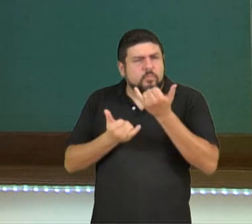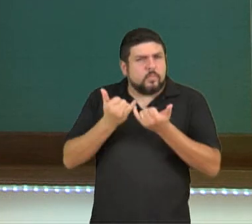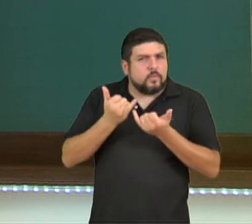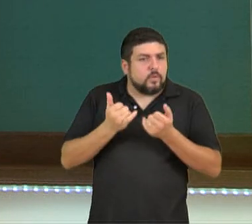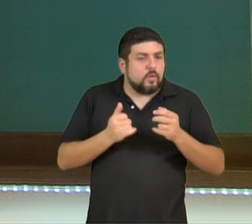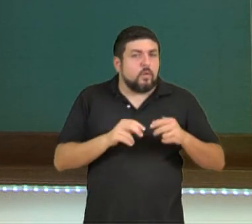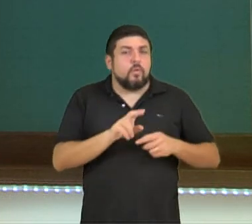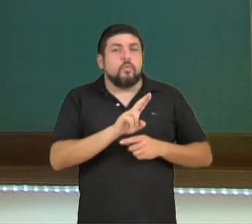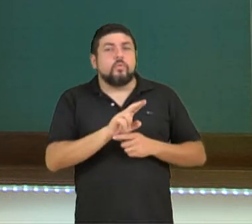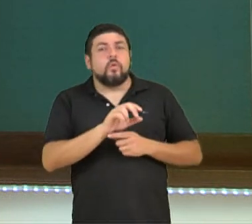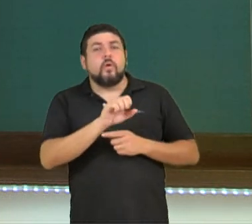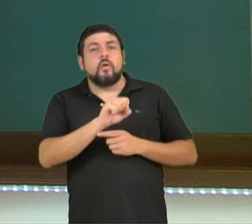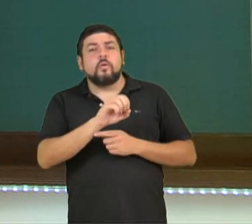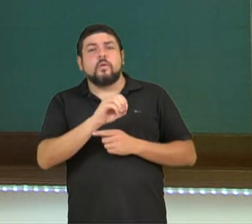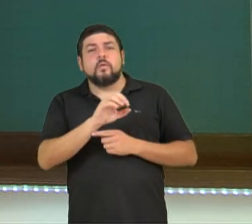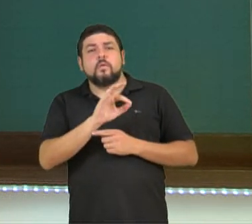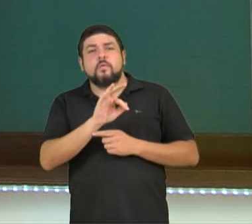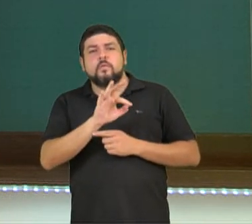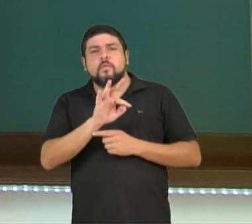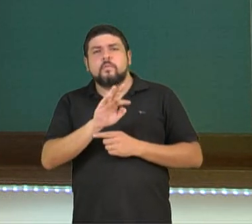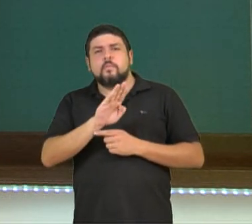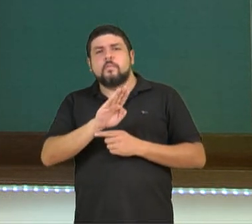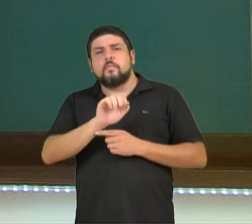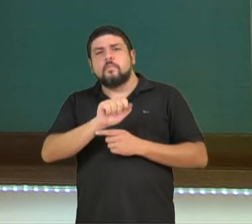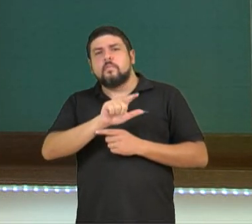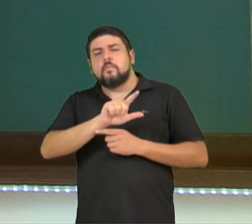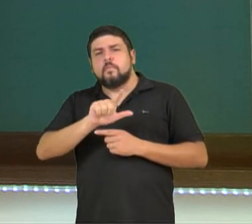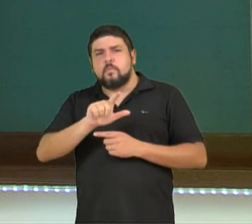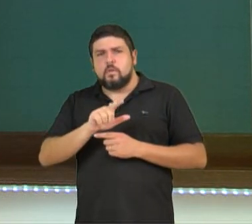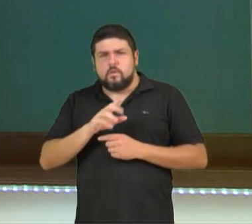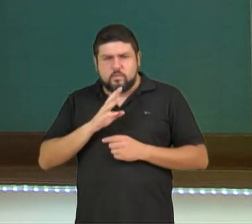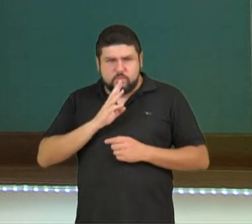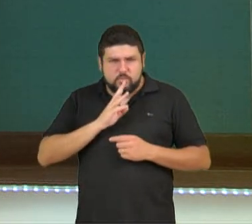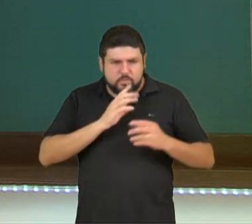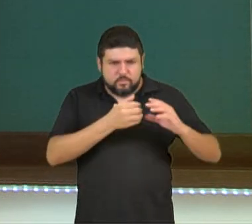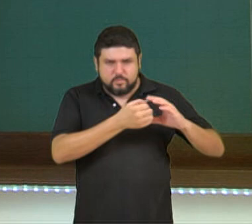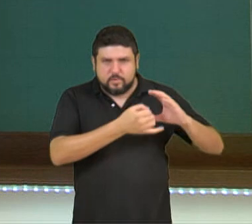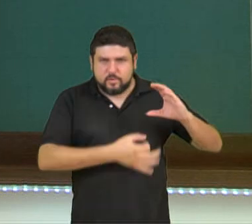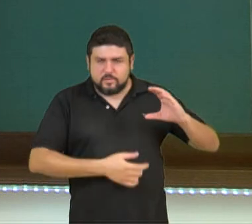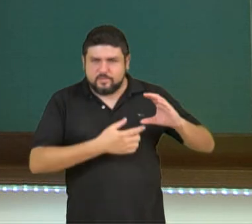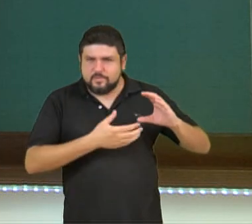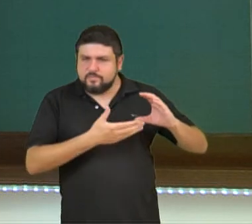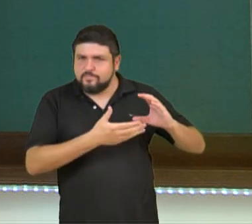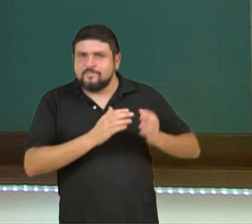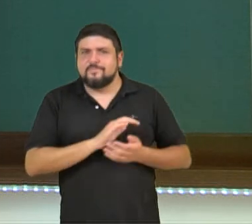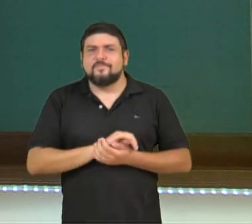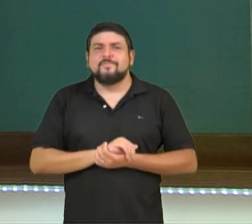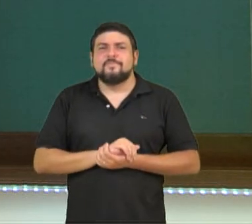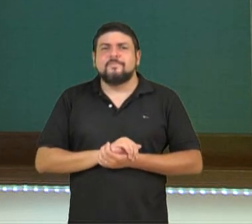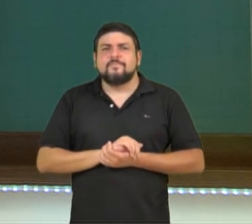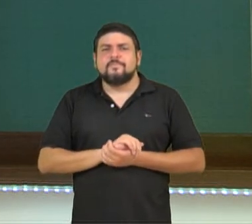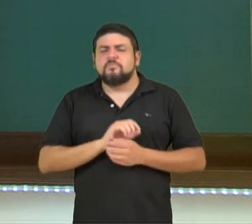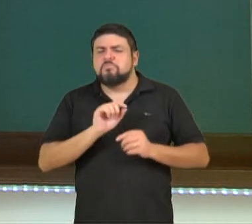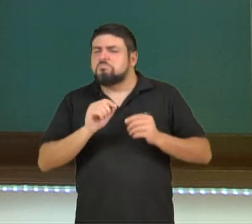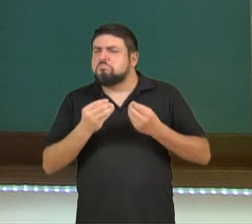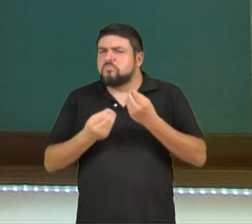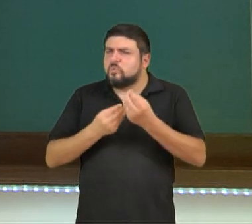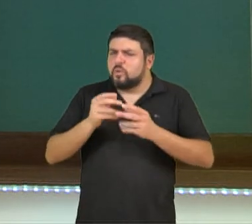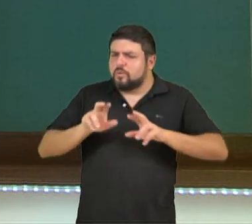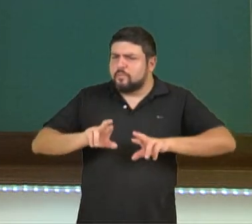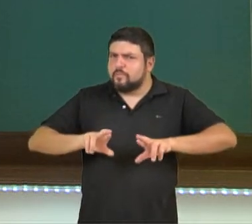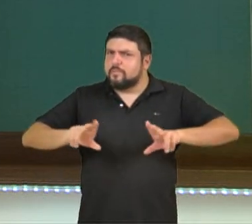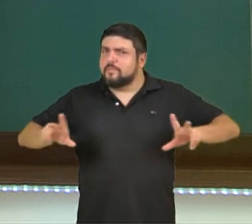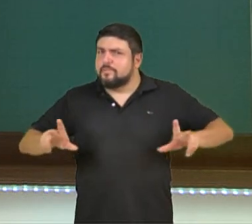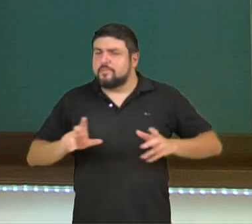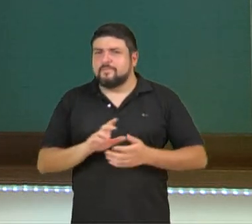Conhece as características desse esporte? Quais são as suas características? E o que diferencia um do outro? Você consegue dizer?